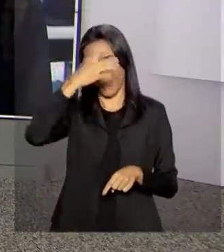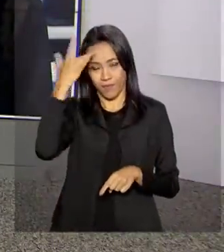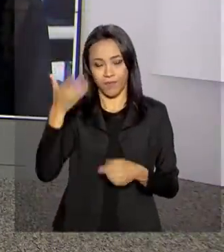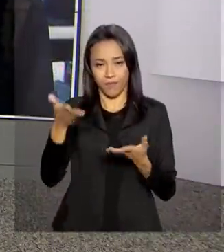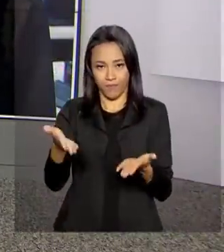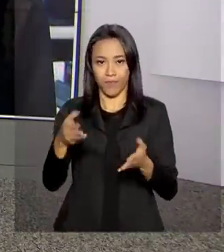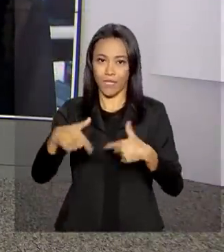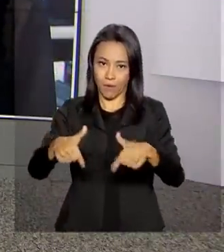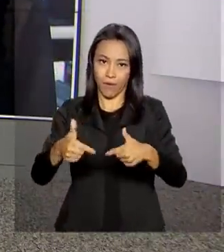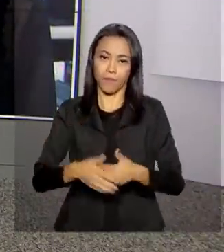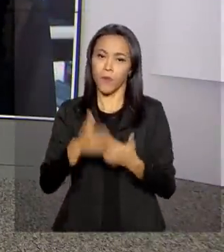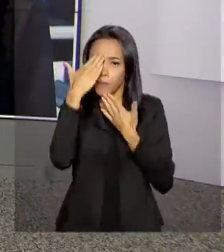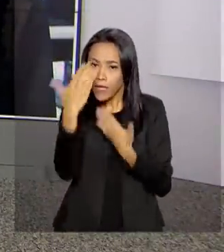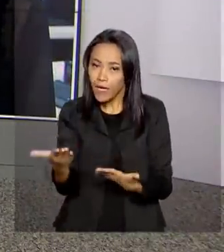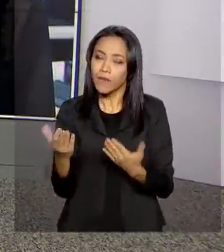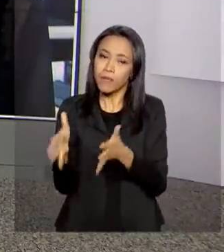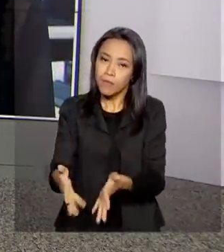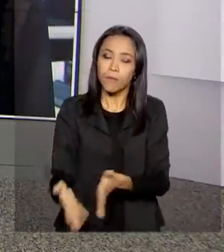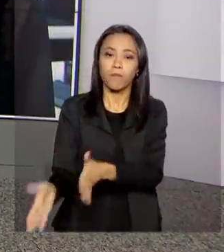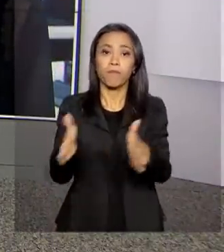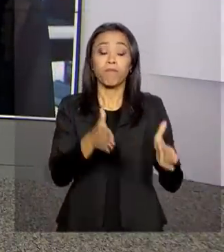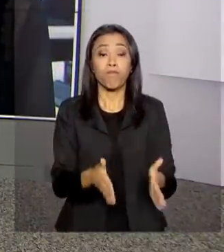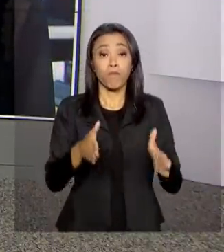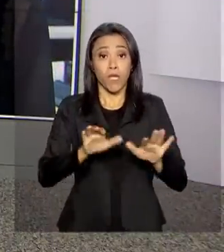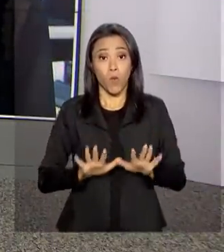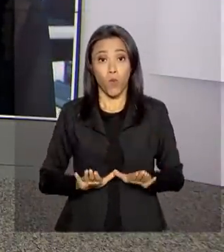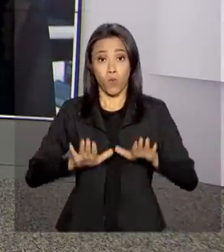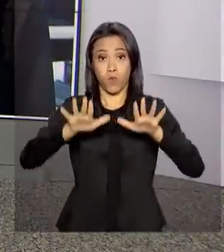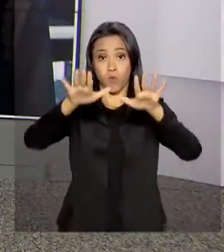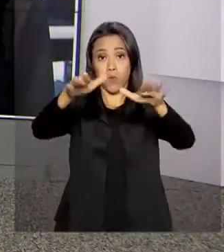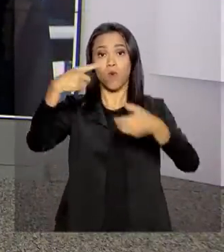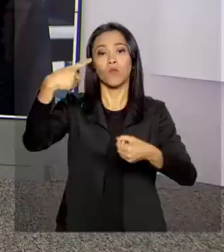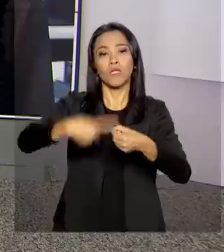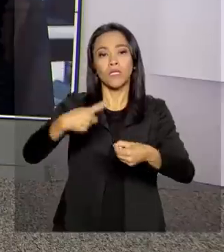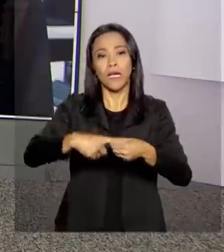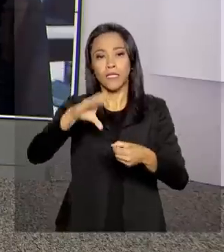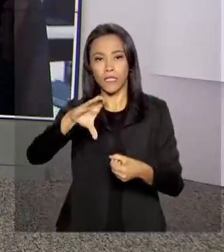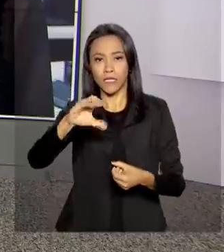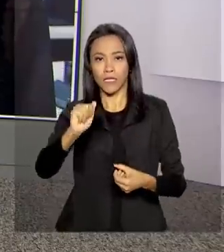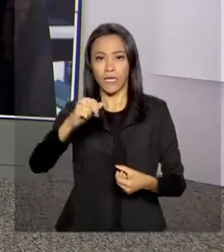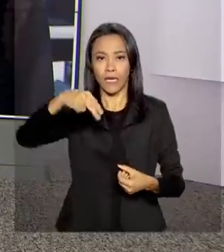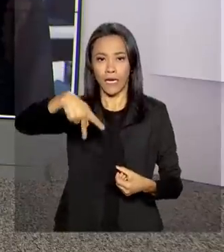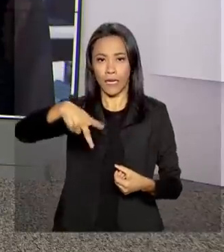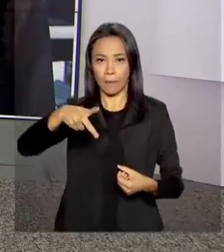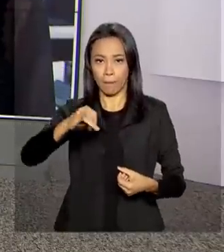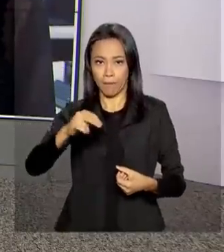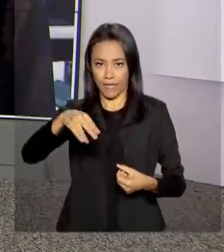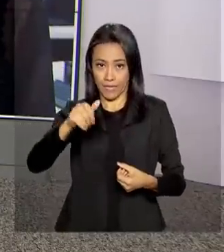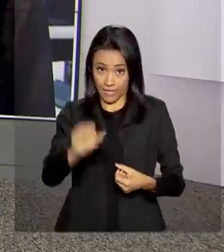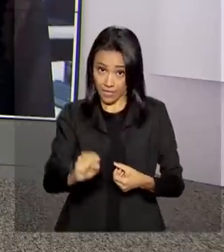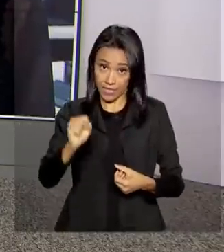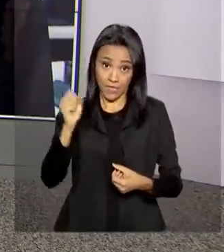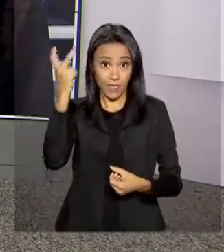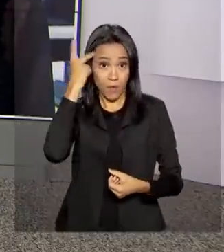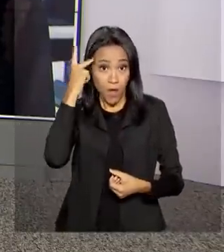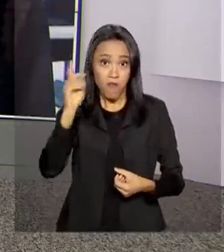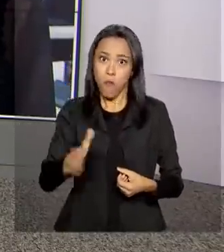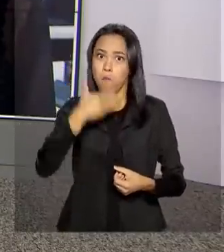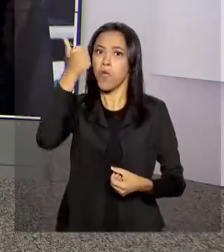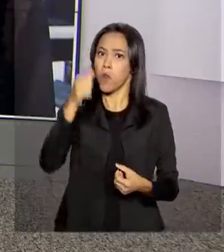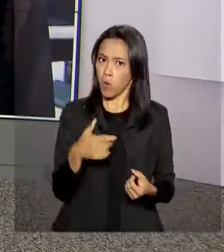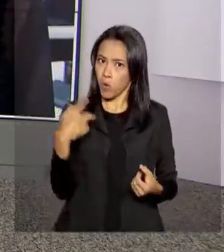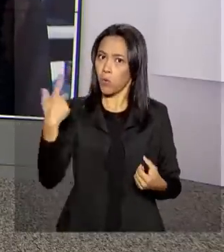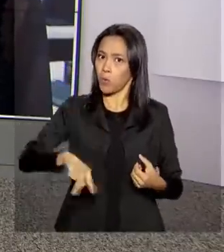obrigada pela sua participação. E o aeroporto de Viracopos, em Campinas, foi eleito o melhor do Brasil no primeiro trimestre deste ano. A pesquisa é da